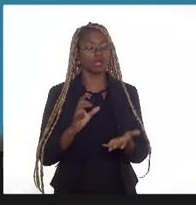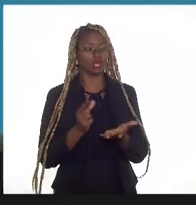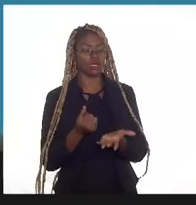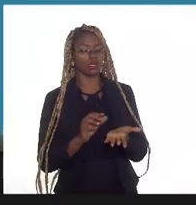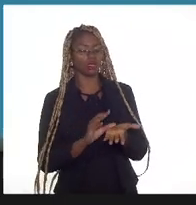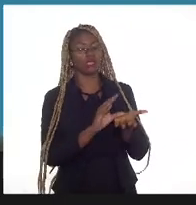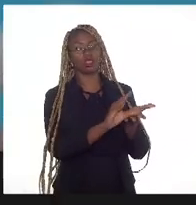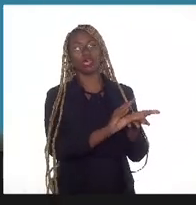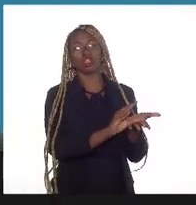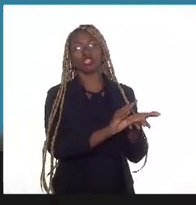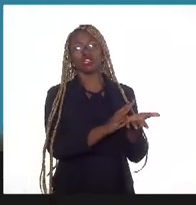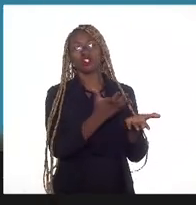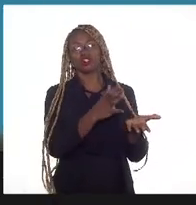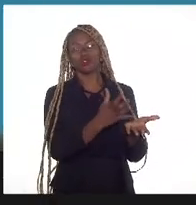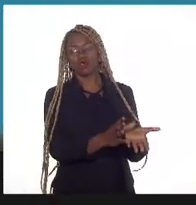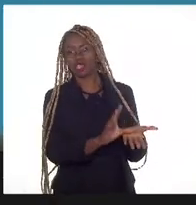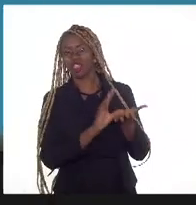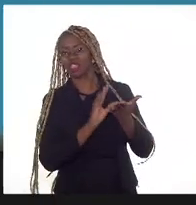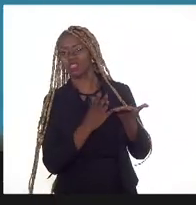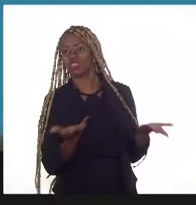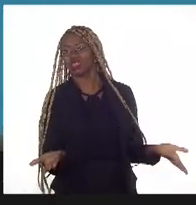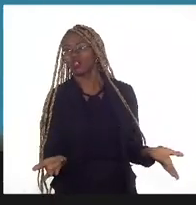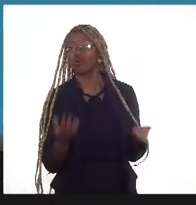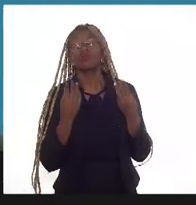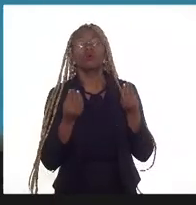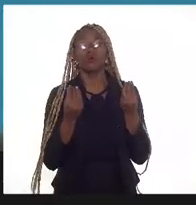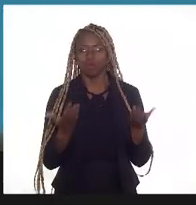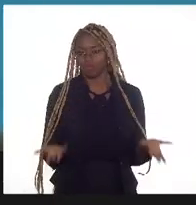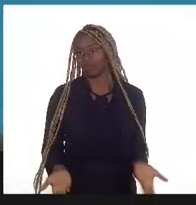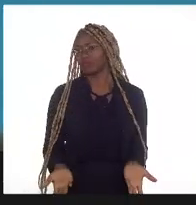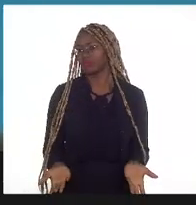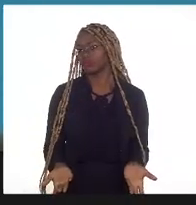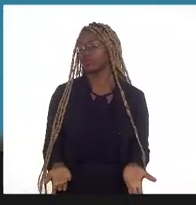receita, todo mundo acho que perde com isso e isso tem que ser tratado